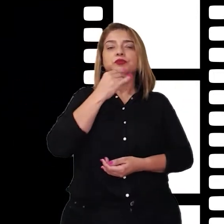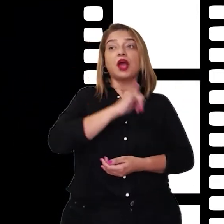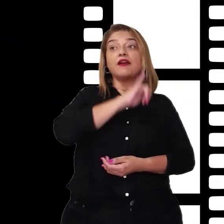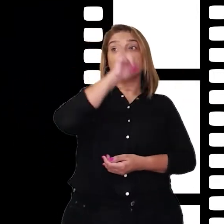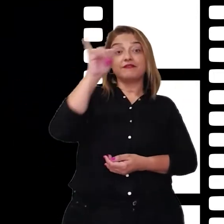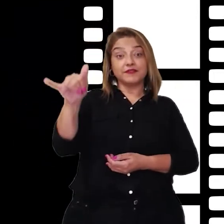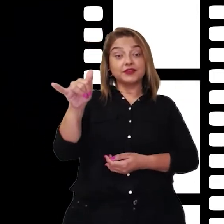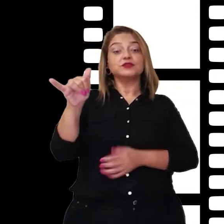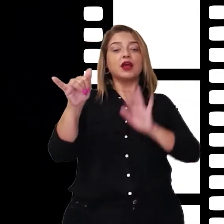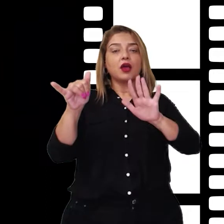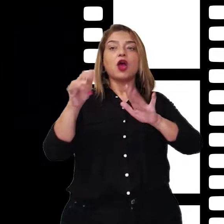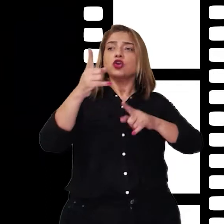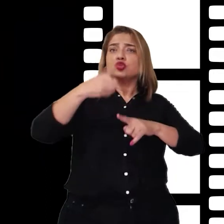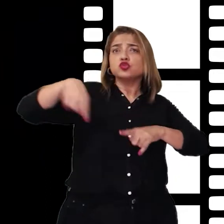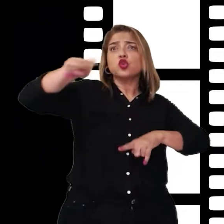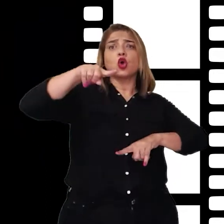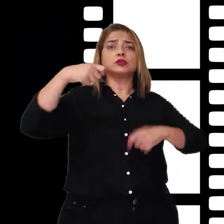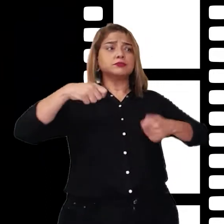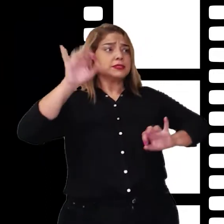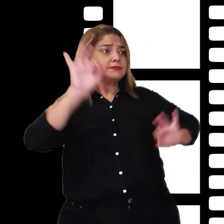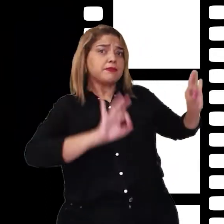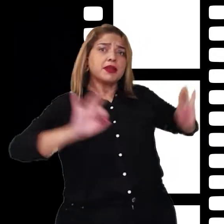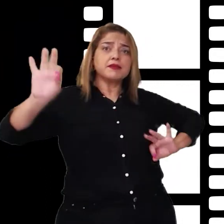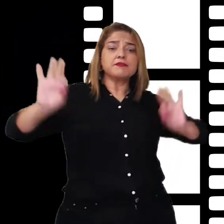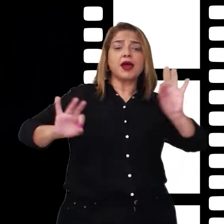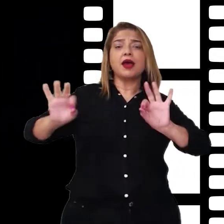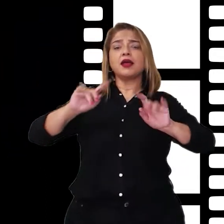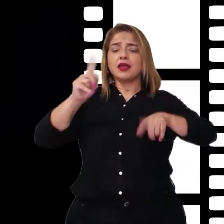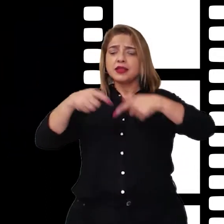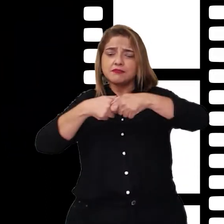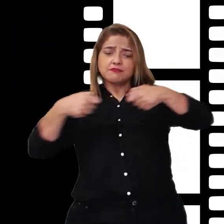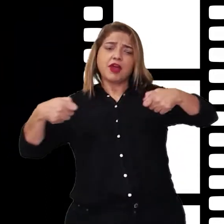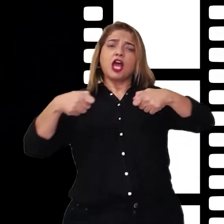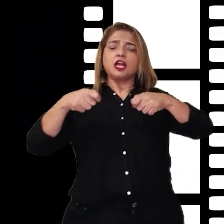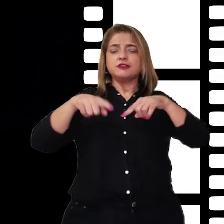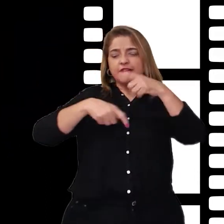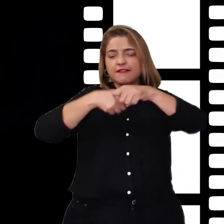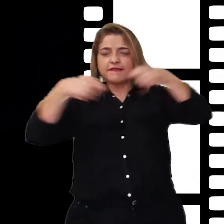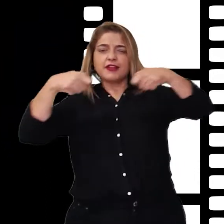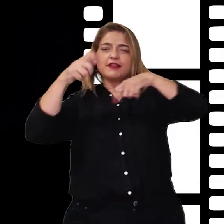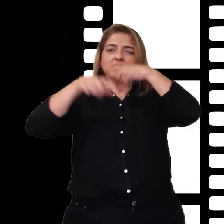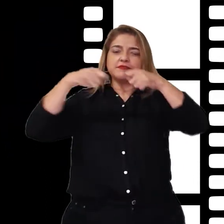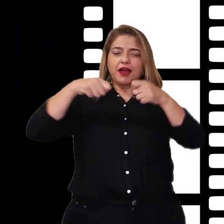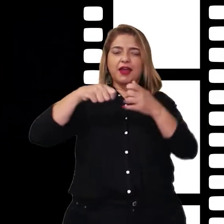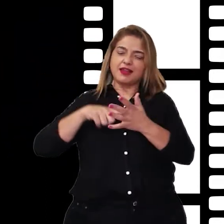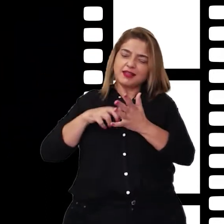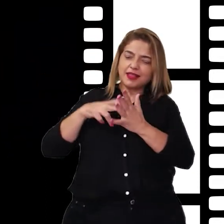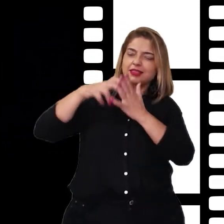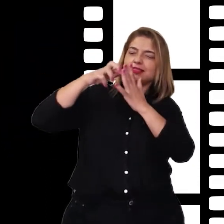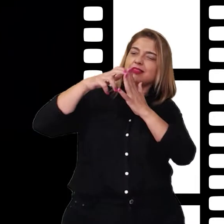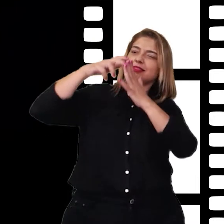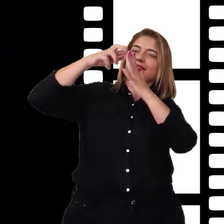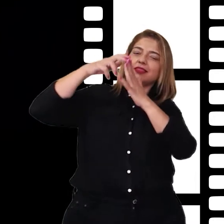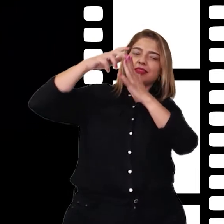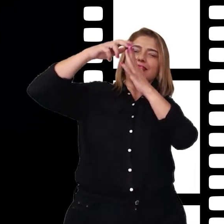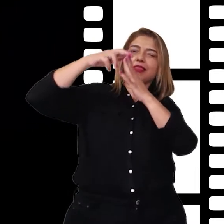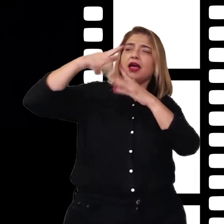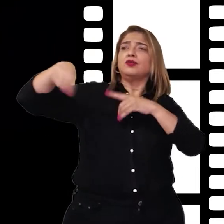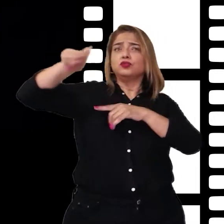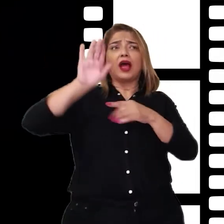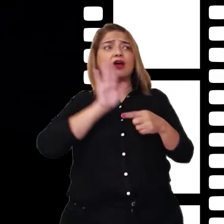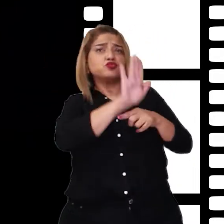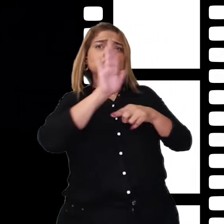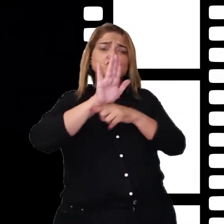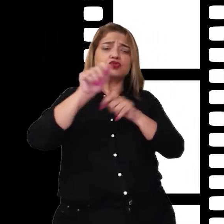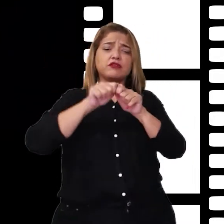Agora todos se preparem! Vamos amarrar uma escada na outra! Então, todos ajudaram o menino, pegaram todas as